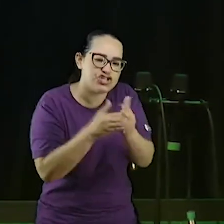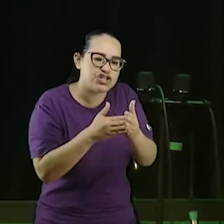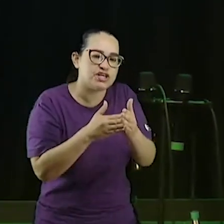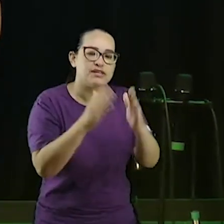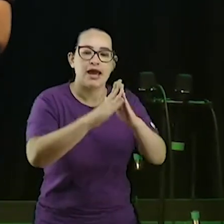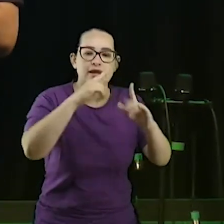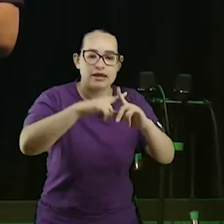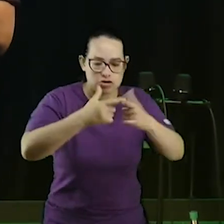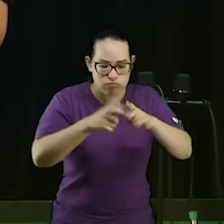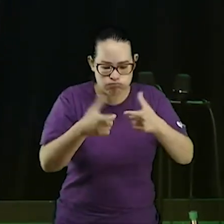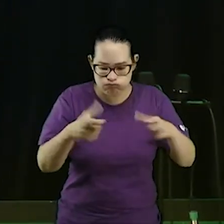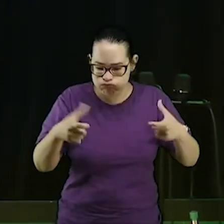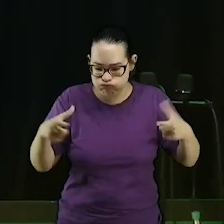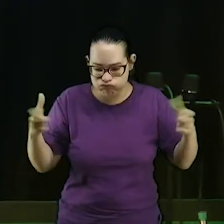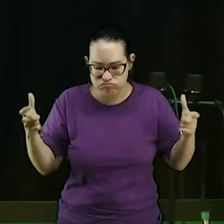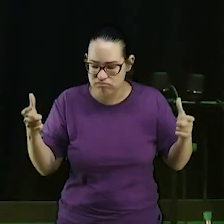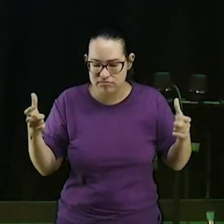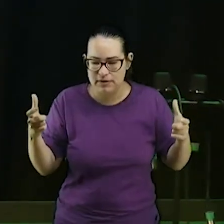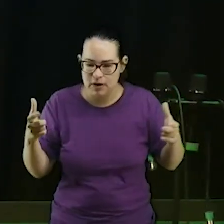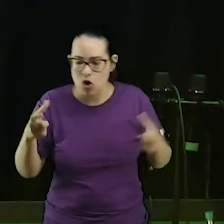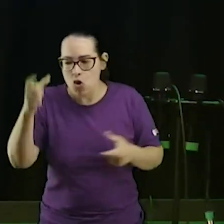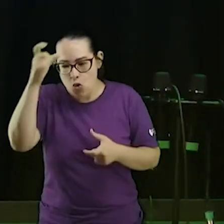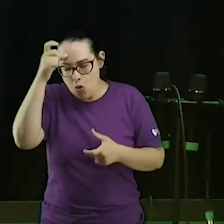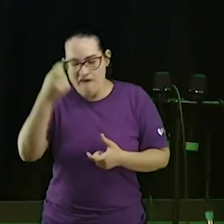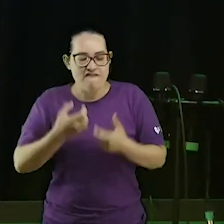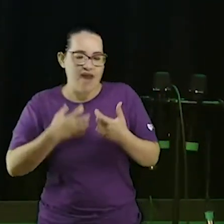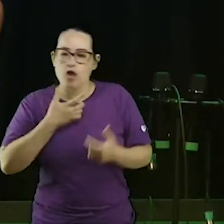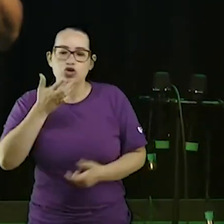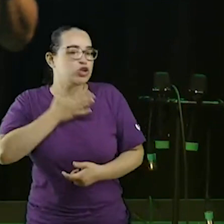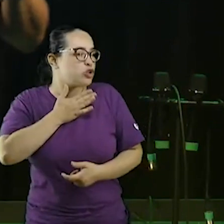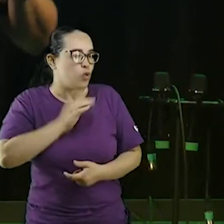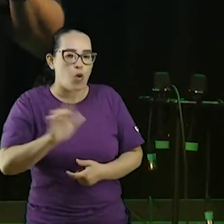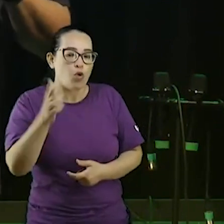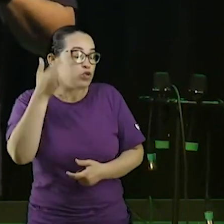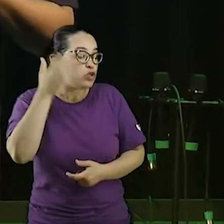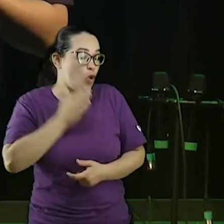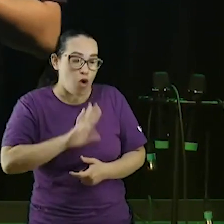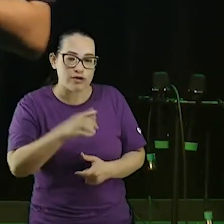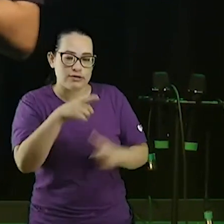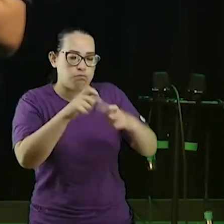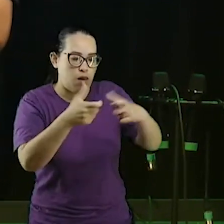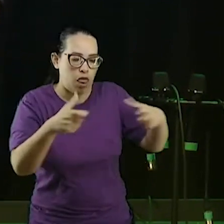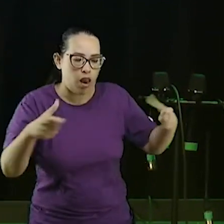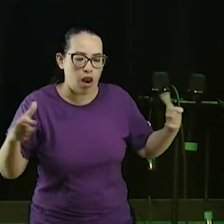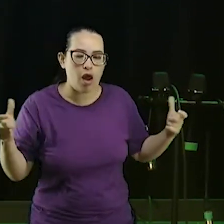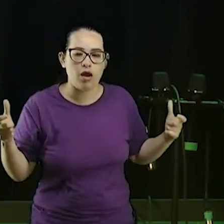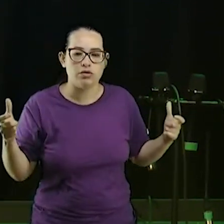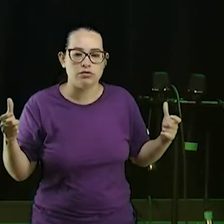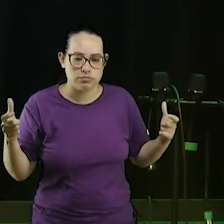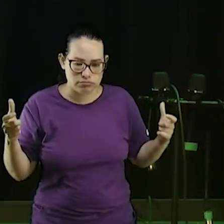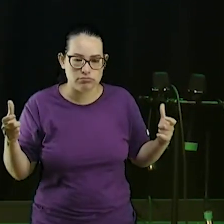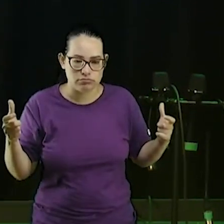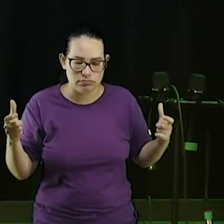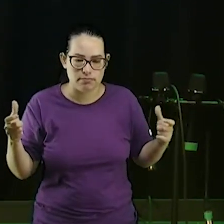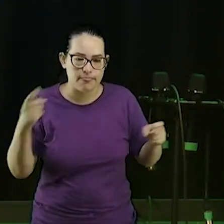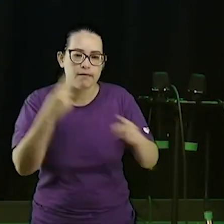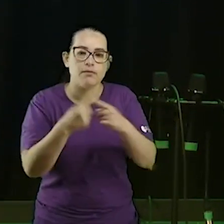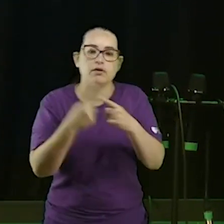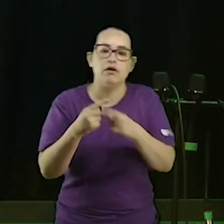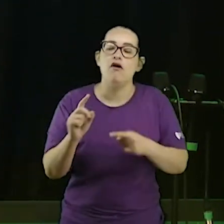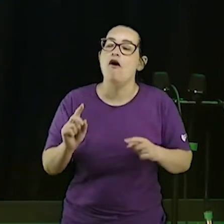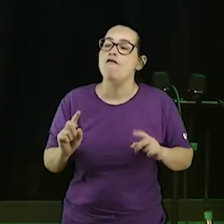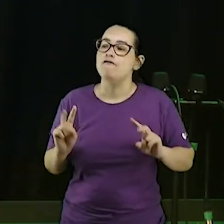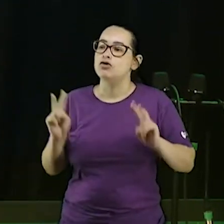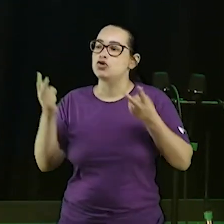inferno não prevalecerão. É um campeonato que já está marcado com quem é o vitorioso e quem é o